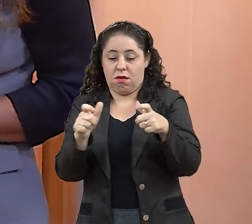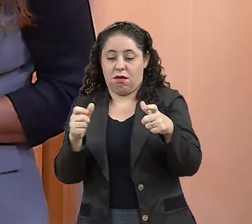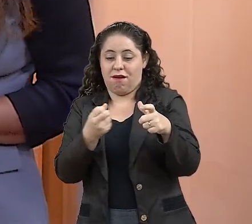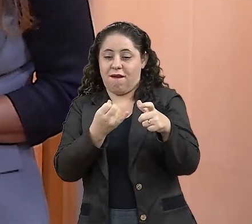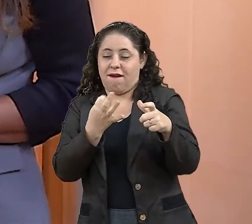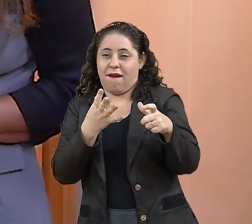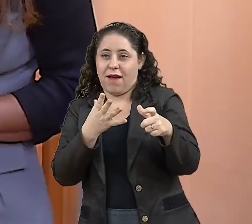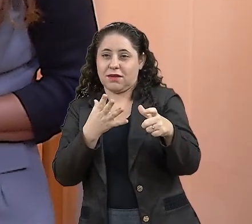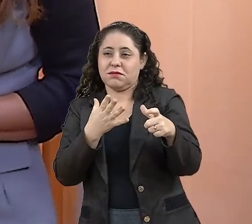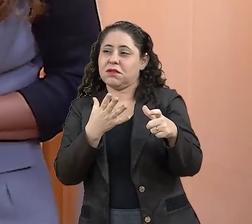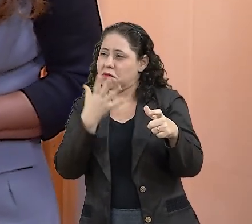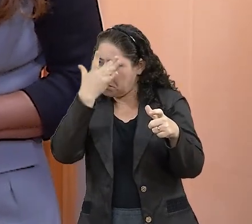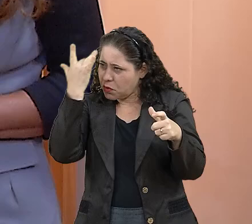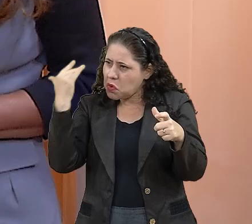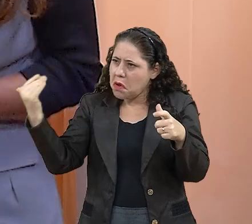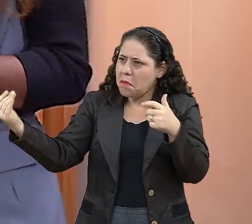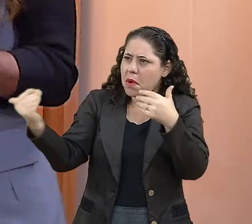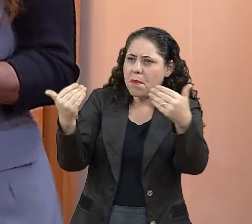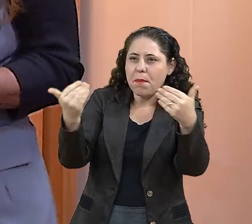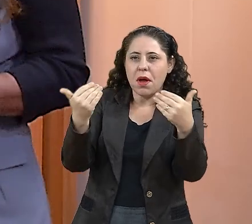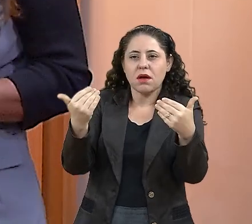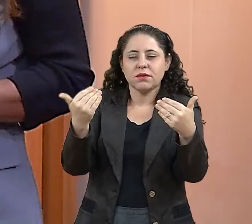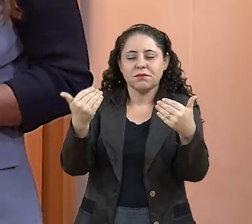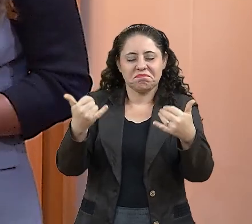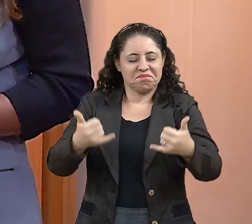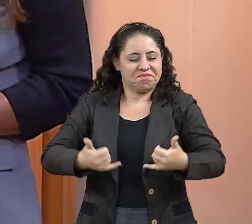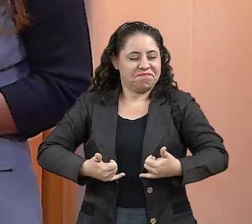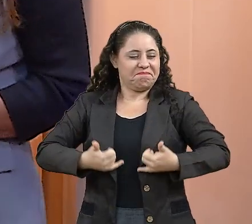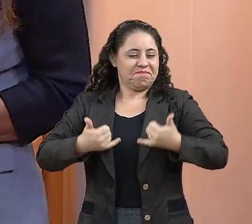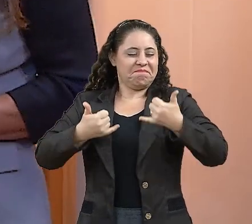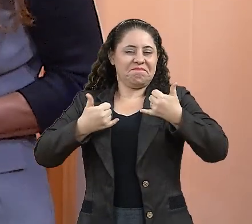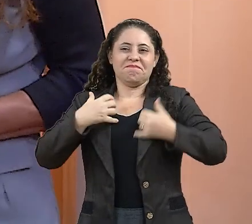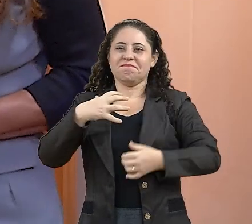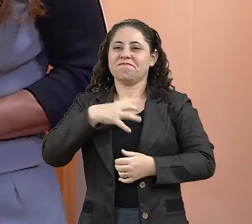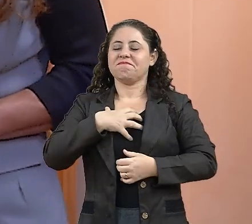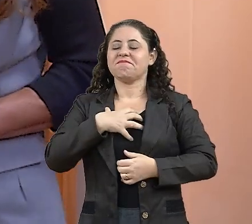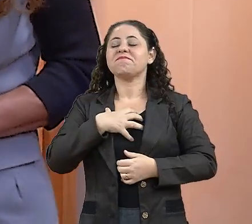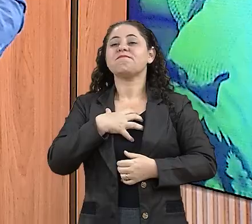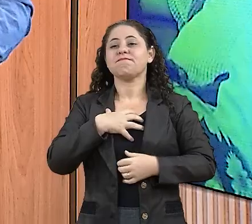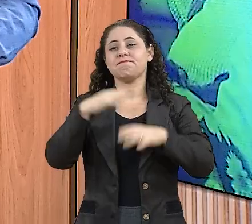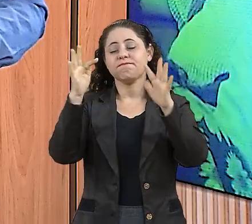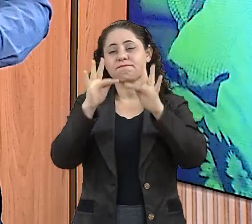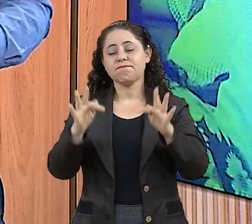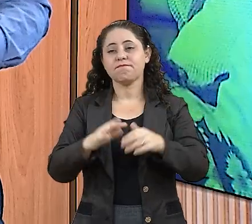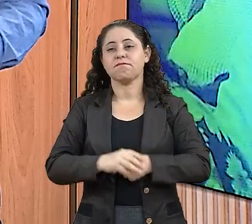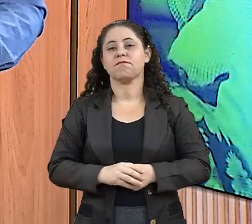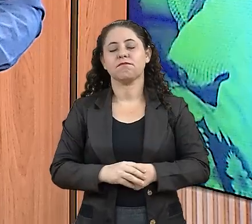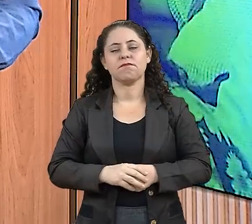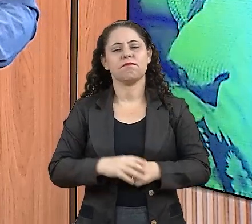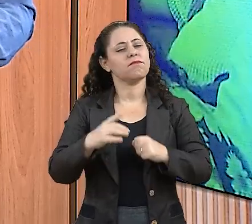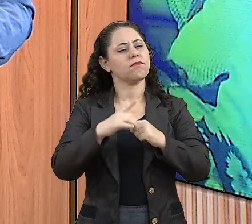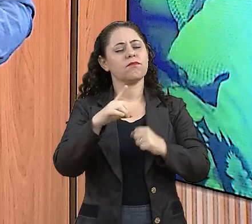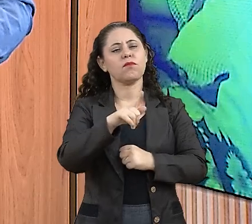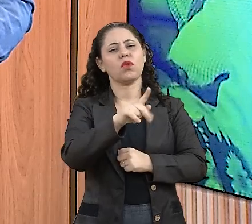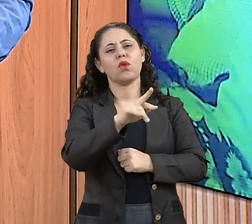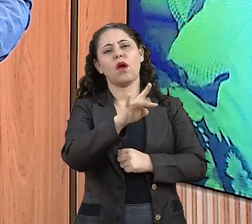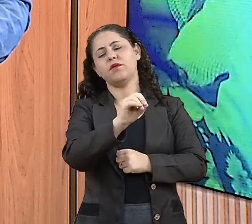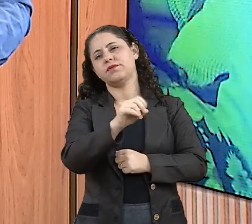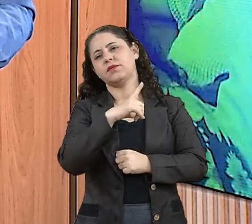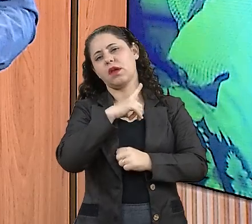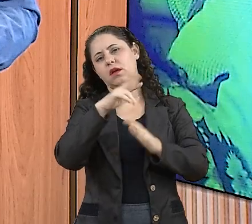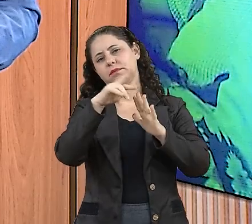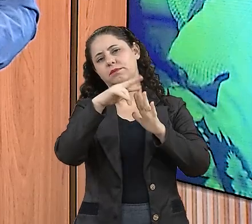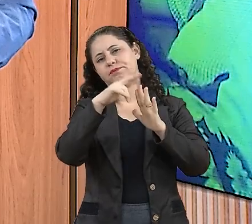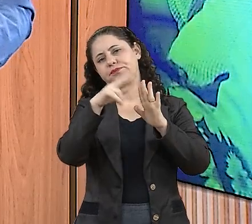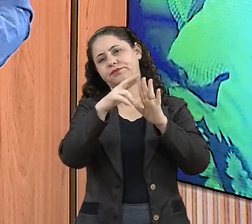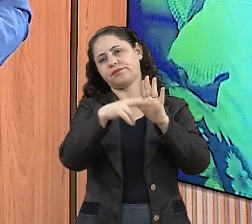bem prestigiada. As pessoas saem honradas com o título e com a comenda. Doutor Gustavo, existem critérios para